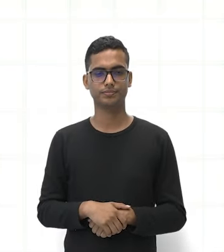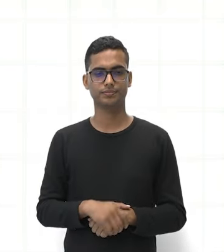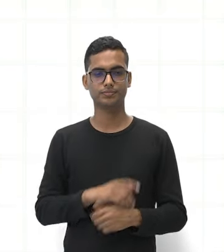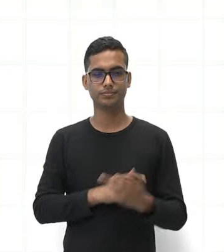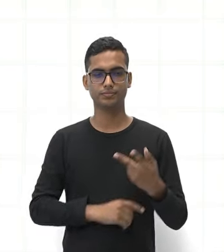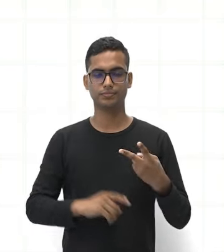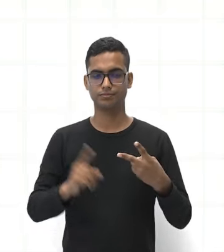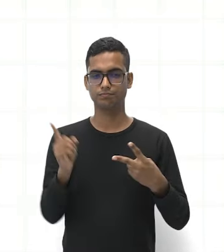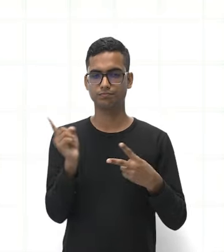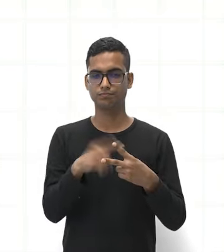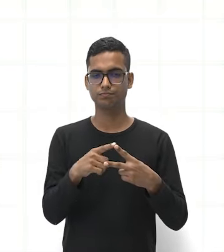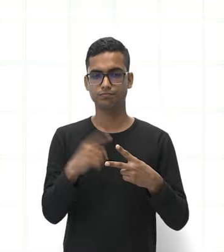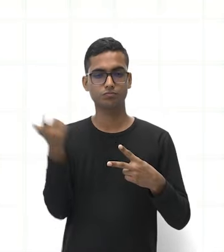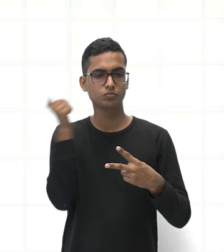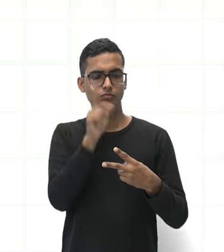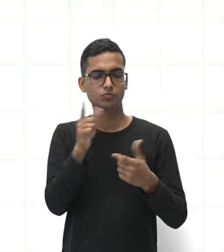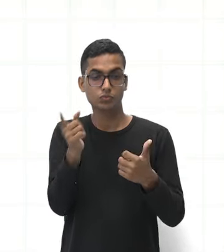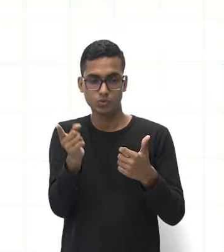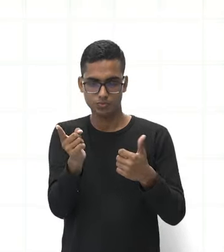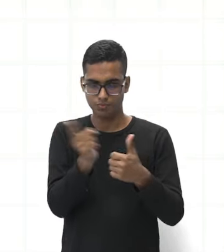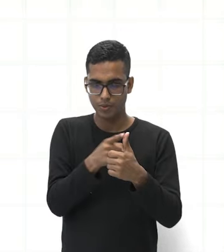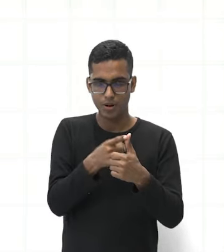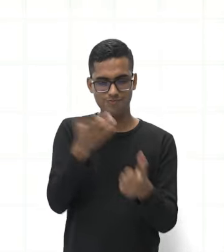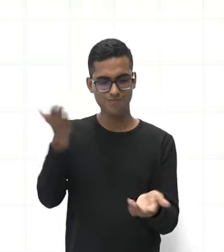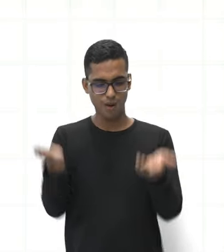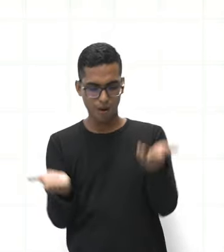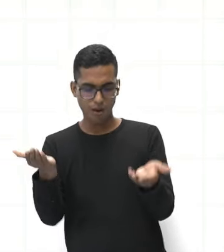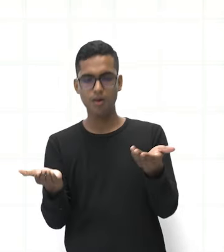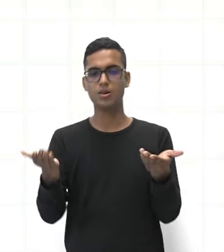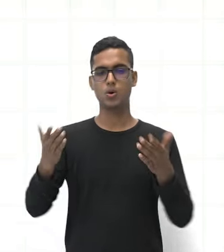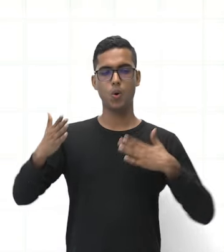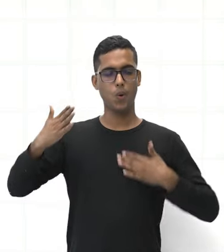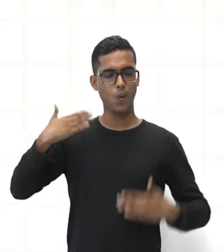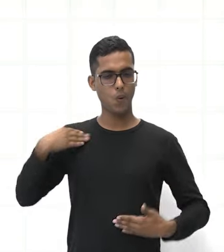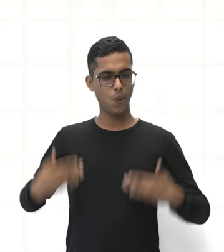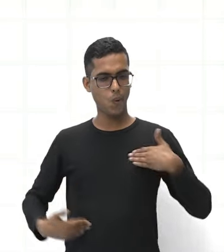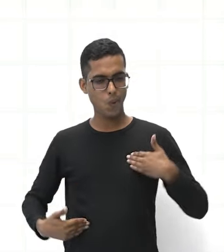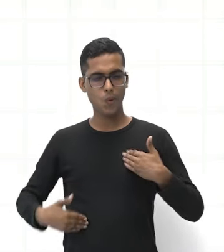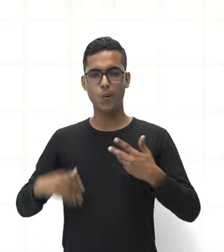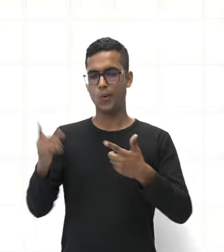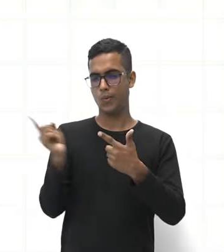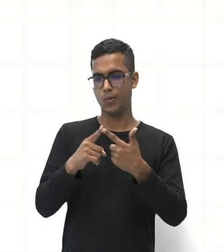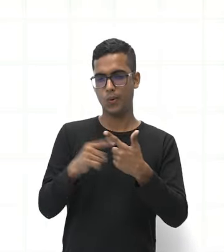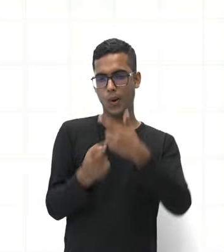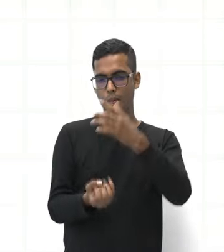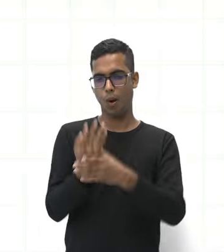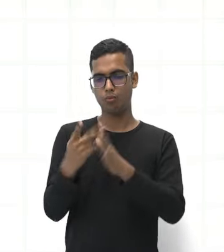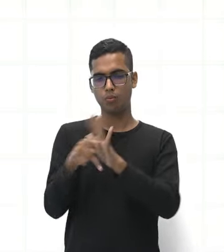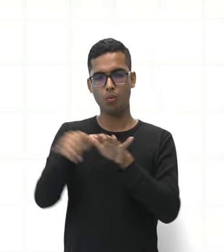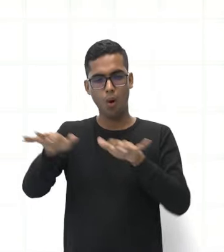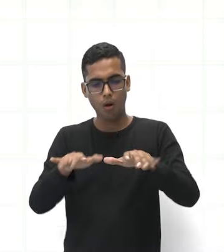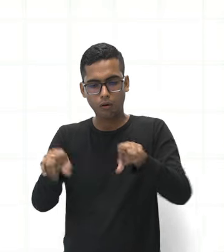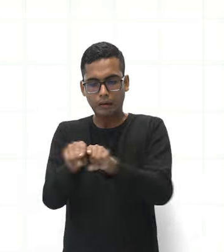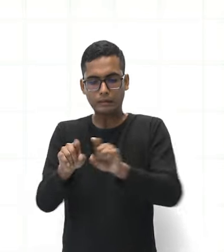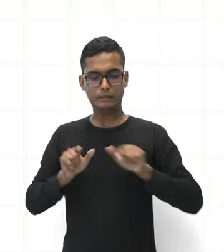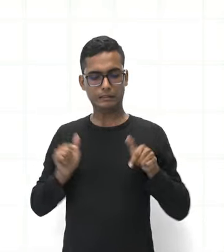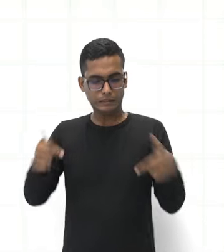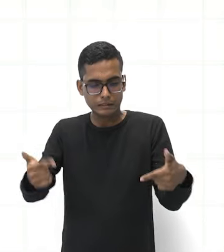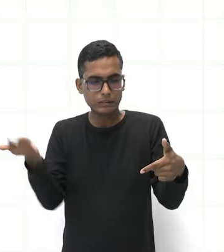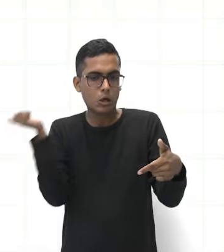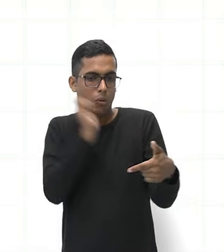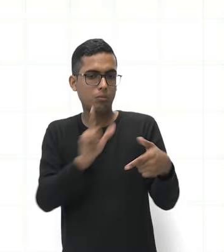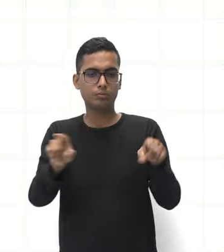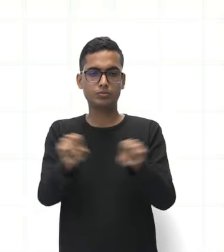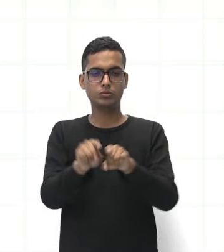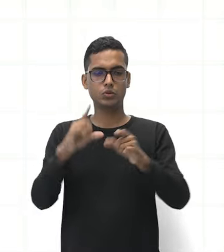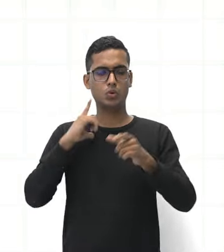a estabilidade corporal, ou seja, os nossos músculos nos mantêm eretos. E não